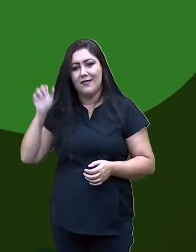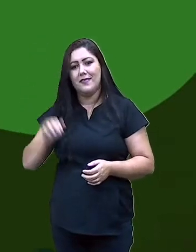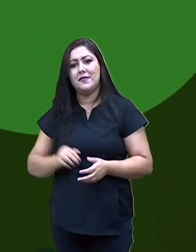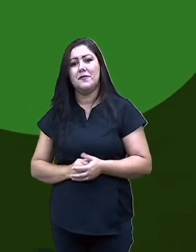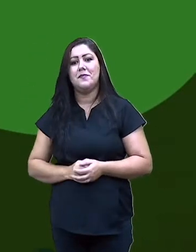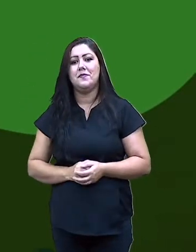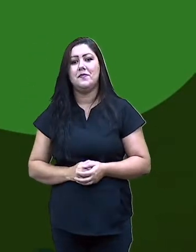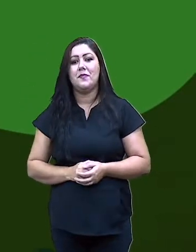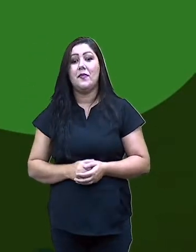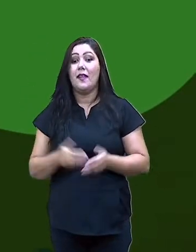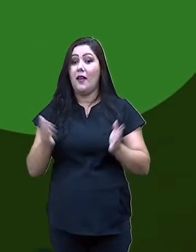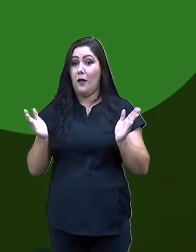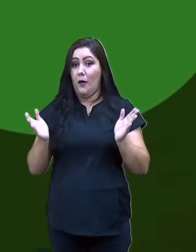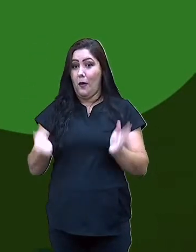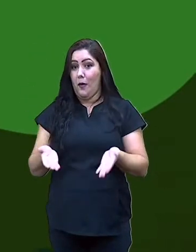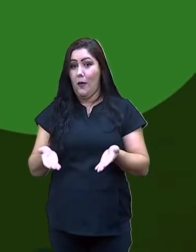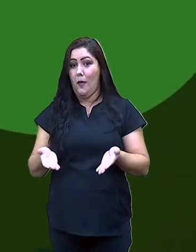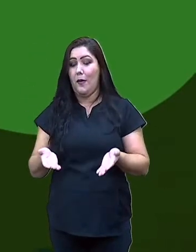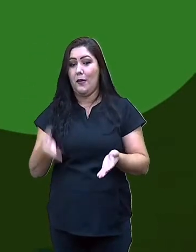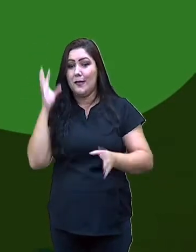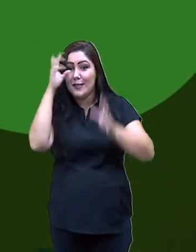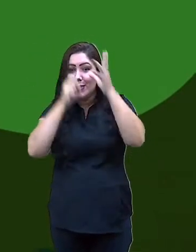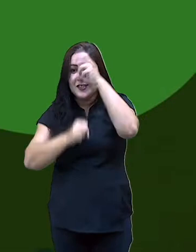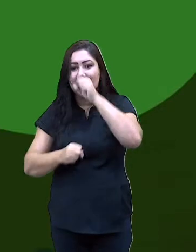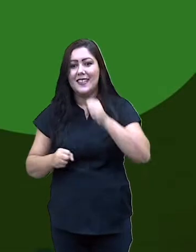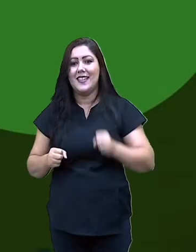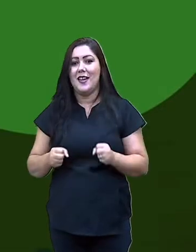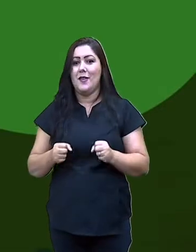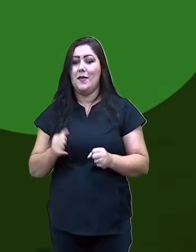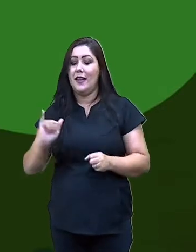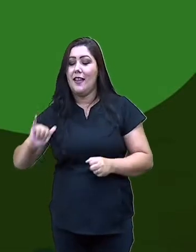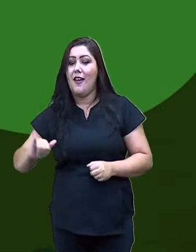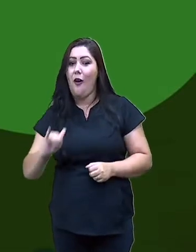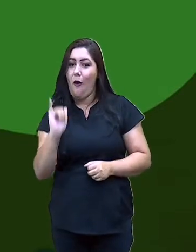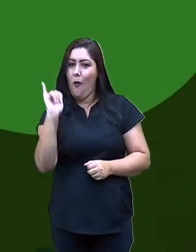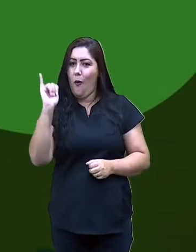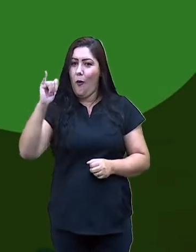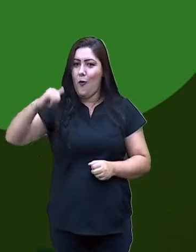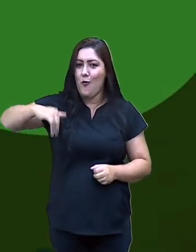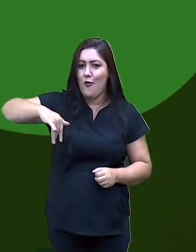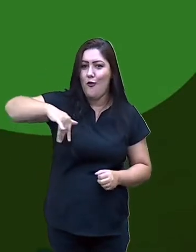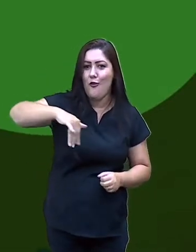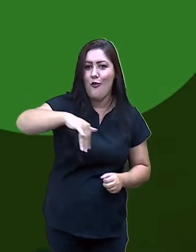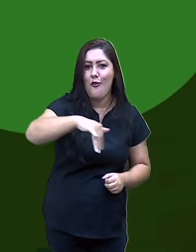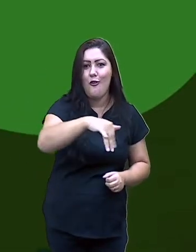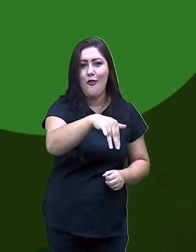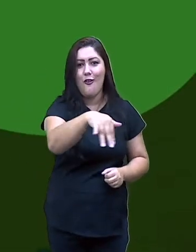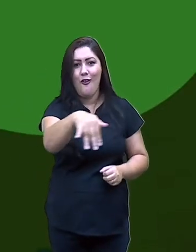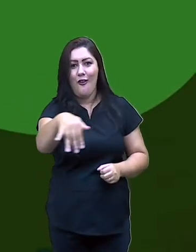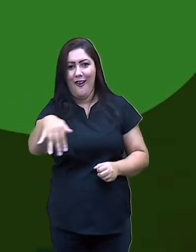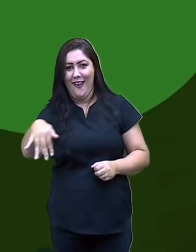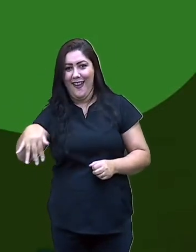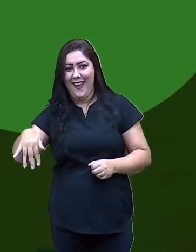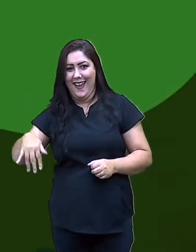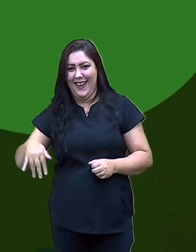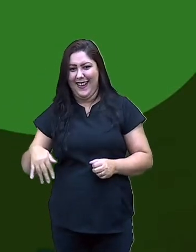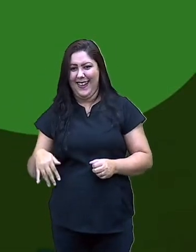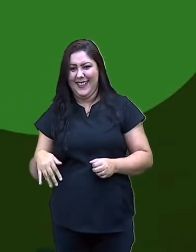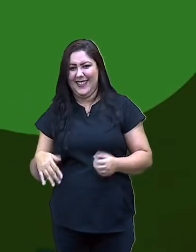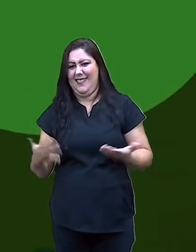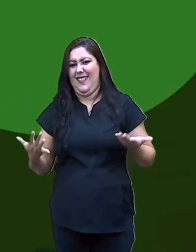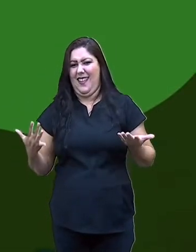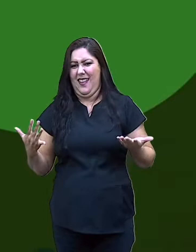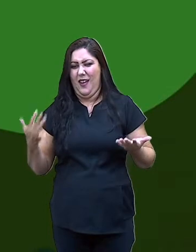do Bumba Meu Boi, o Boi Bumbá. Vamos colocar um boi aqui? Não, possível.